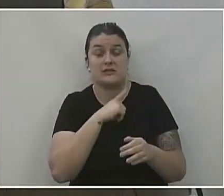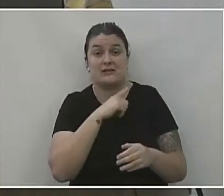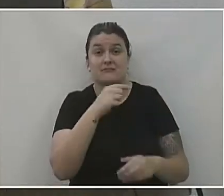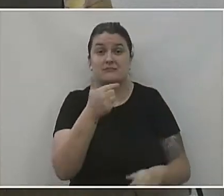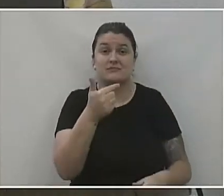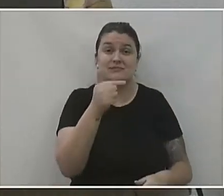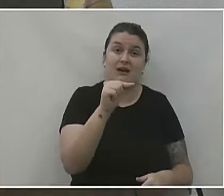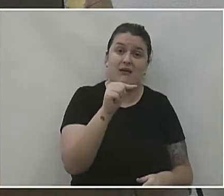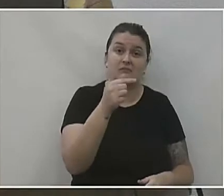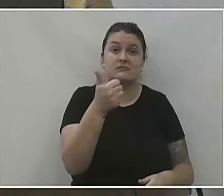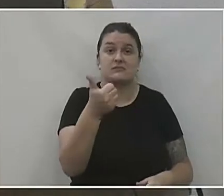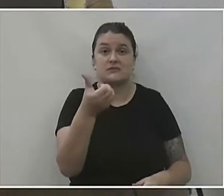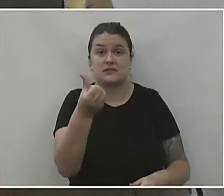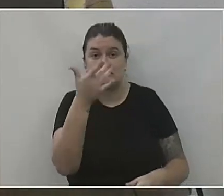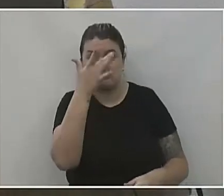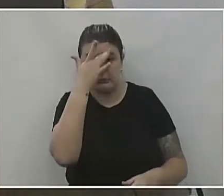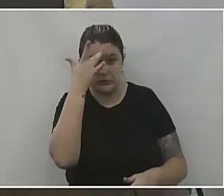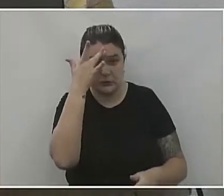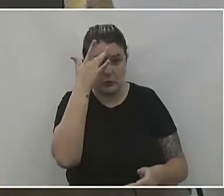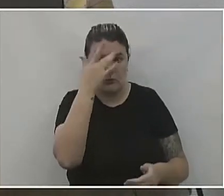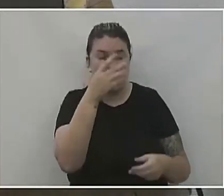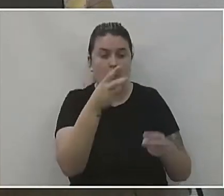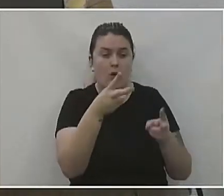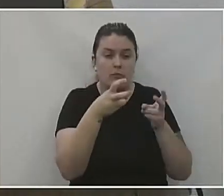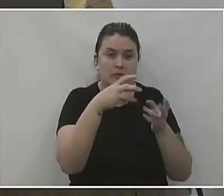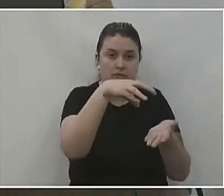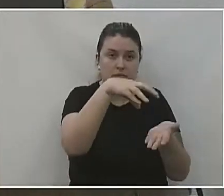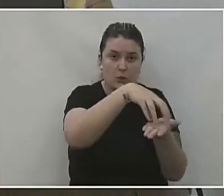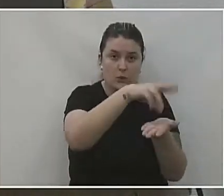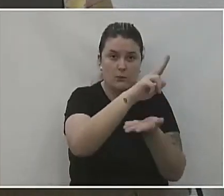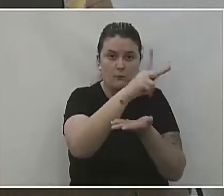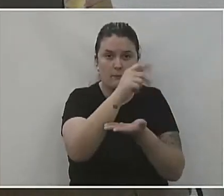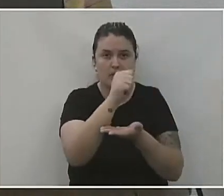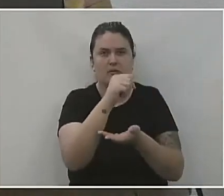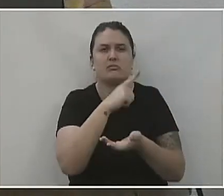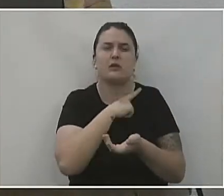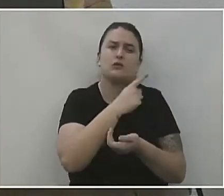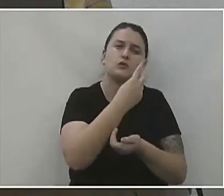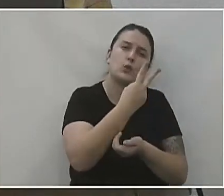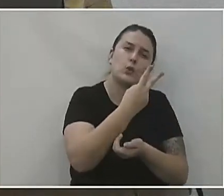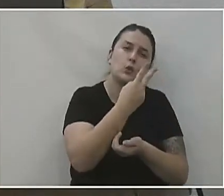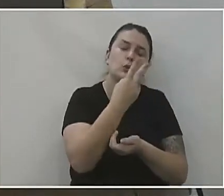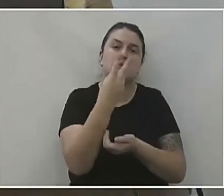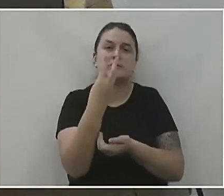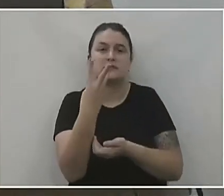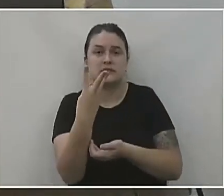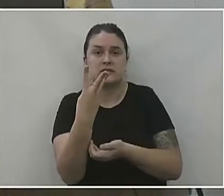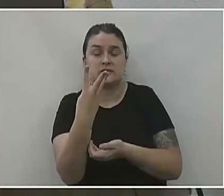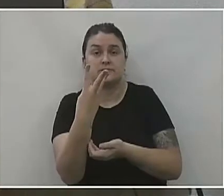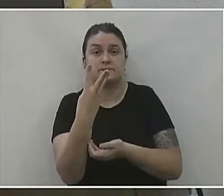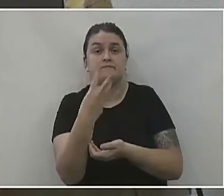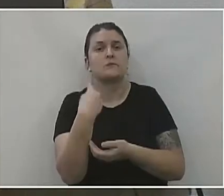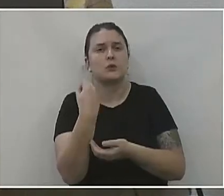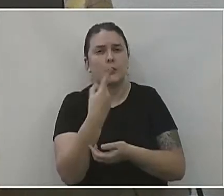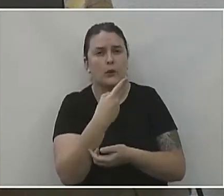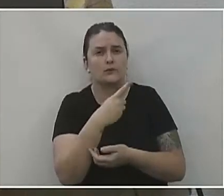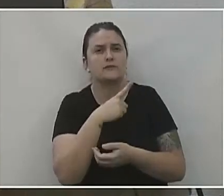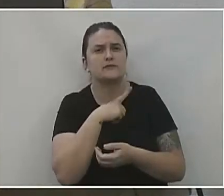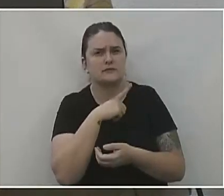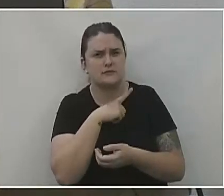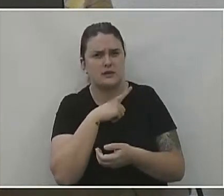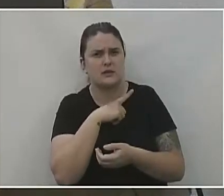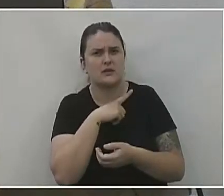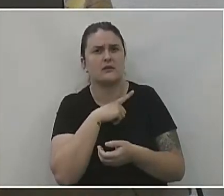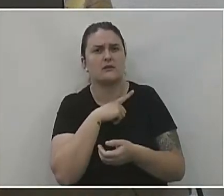17, 16 pacientes em observação dentro da UPA, nós estamos com 2 ou 3. Então, nós estamos preparados